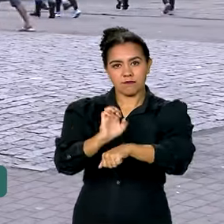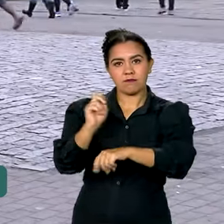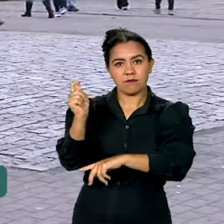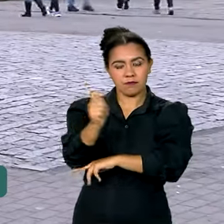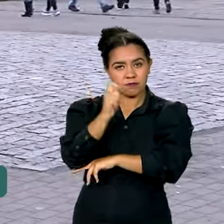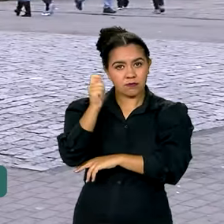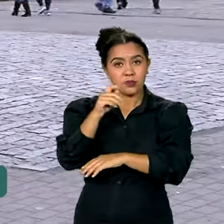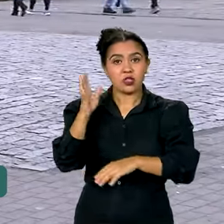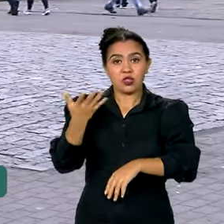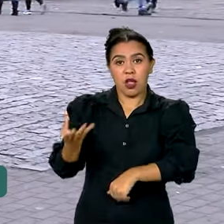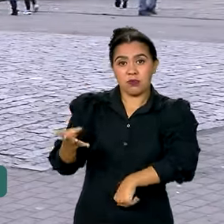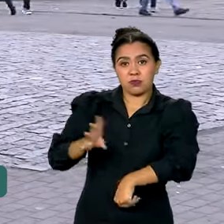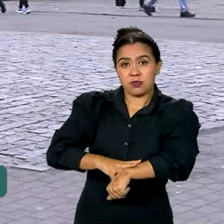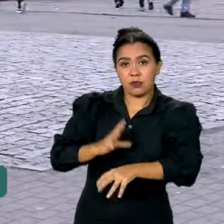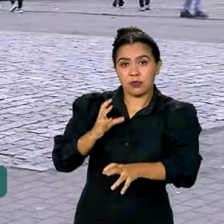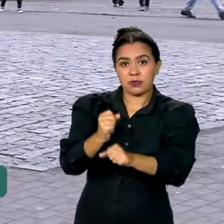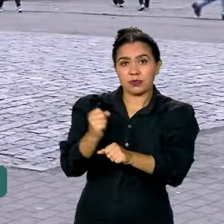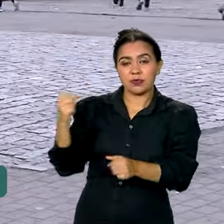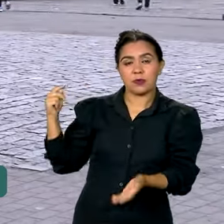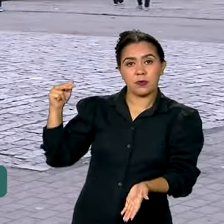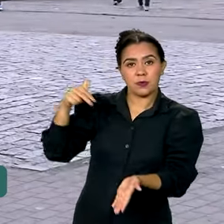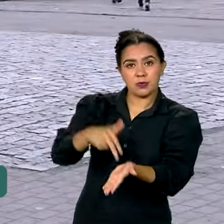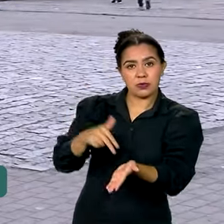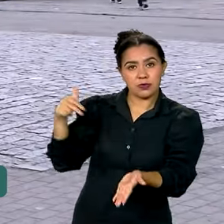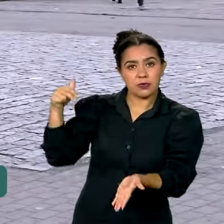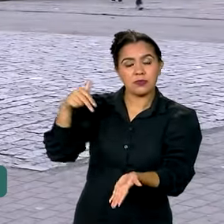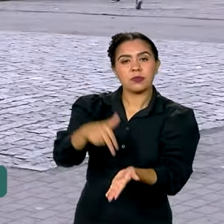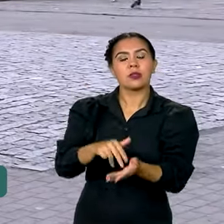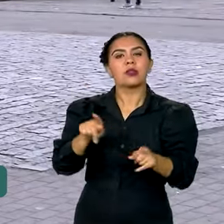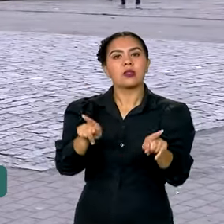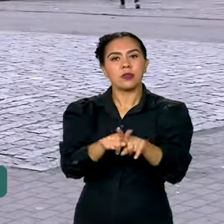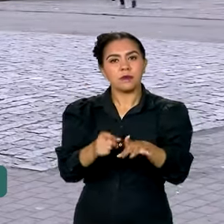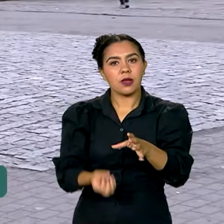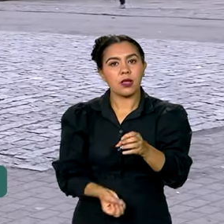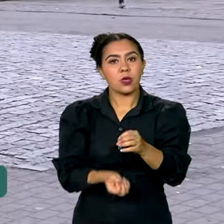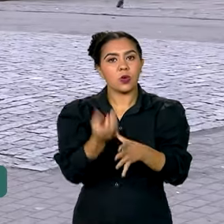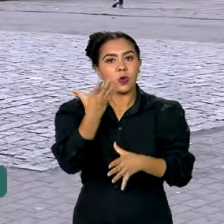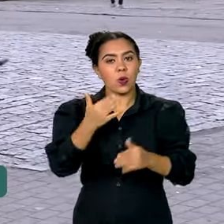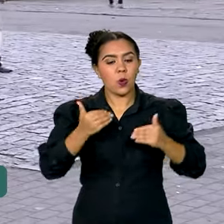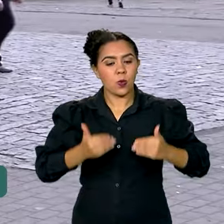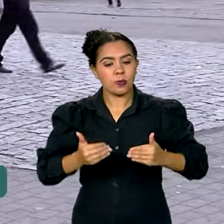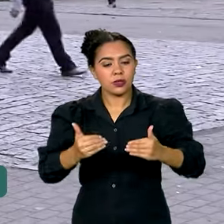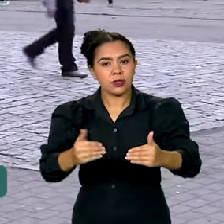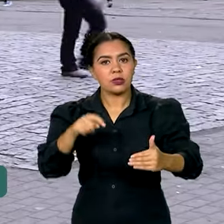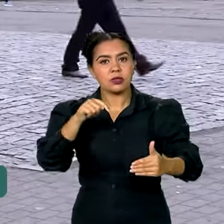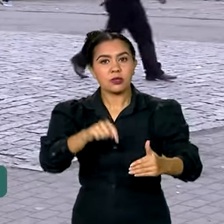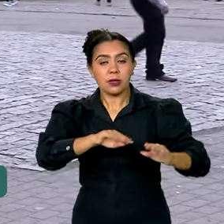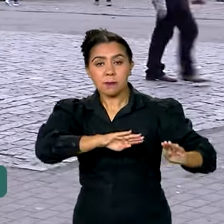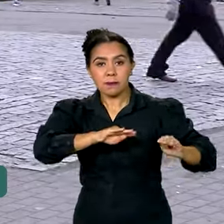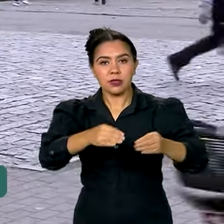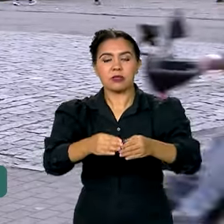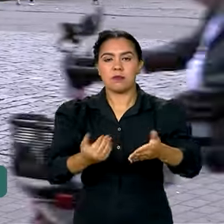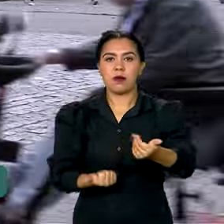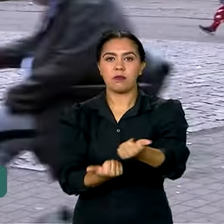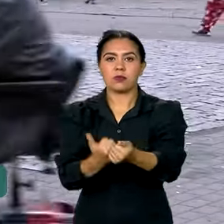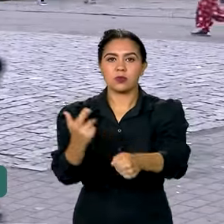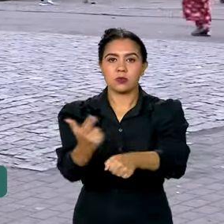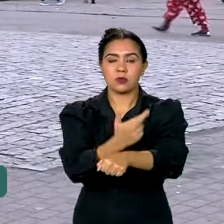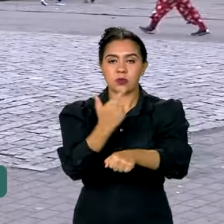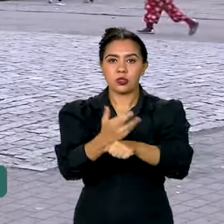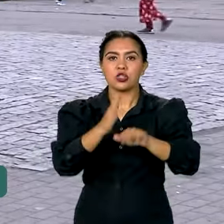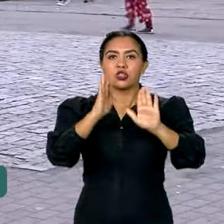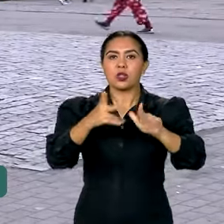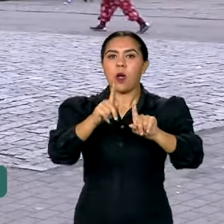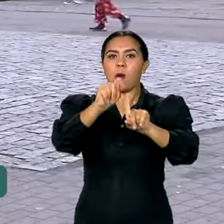vezes e também criou um ministério específico para cuidar da reconstrução do Estado. Esse ministério completou um